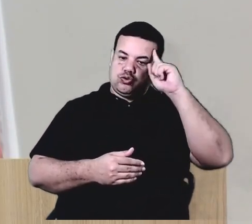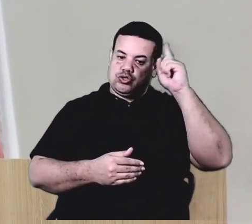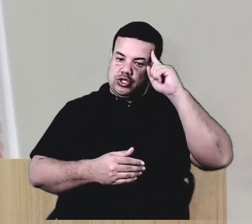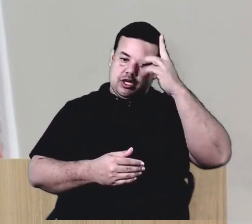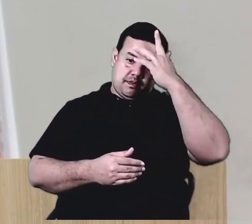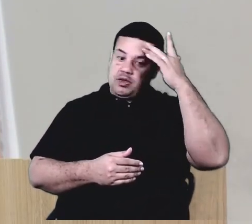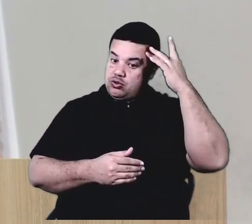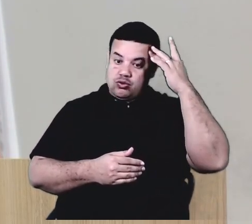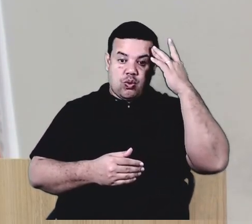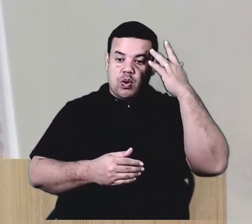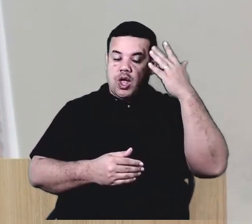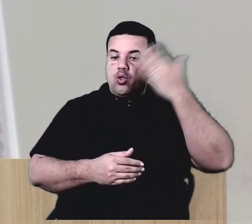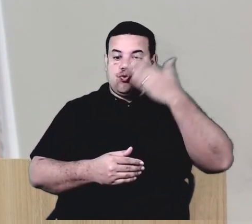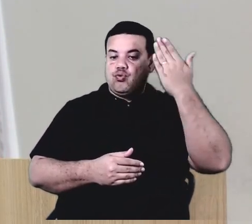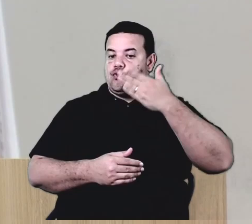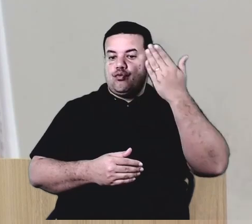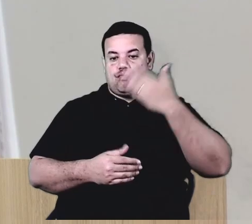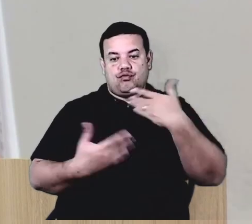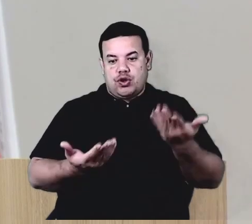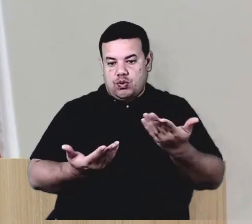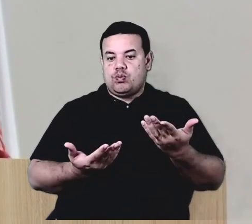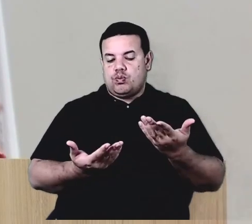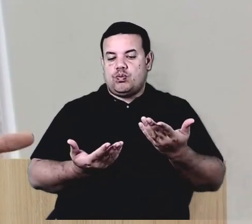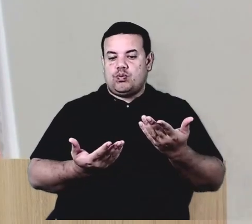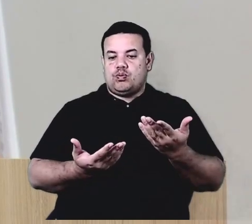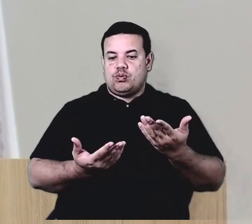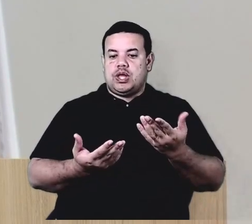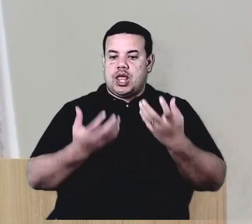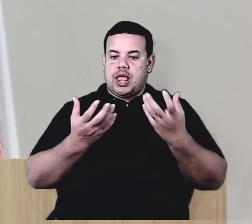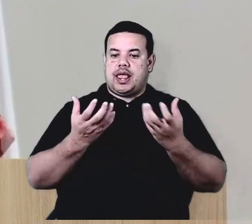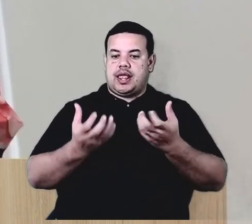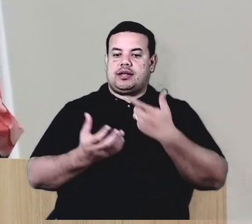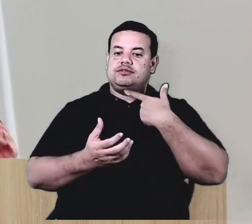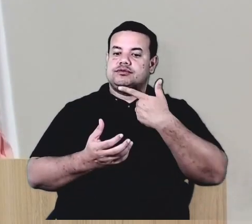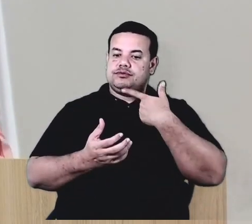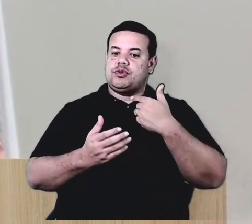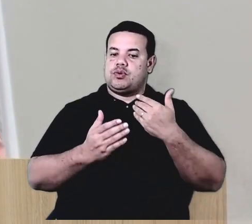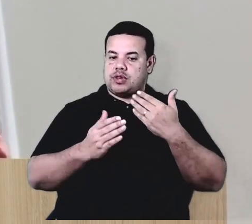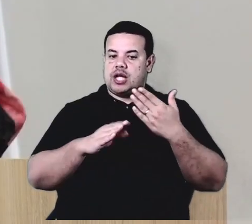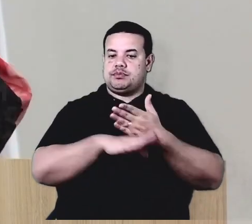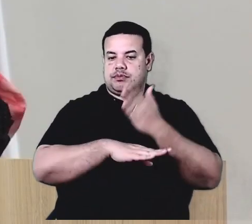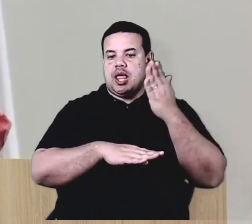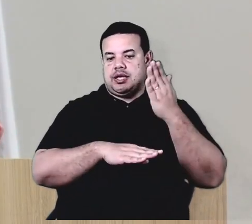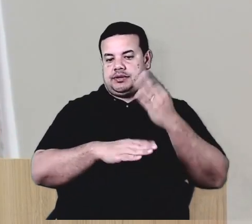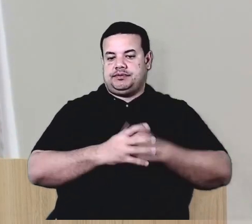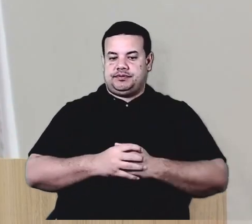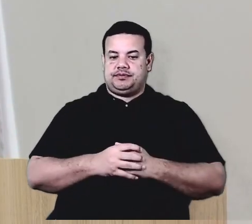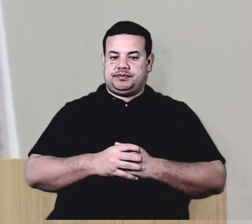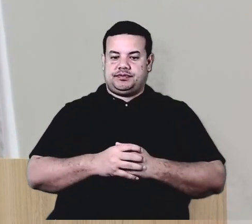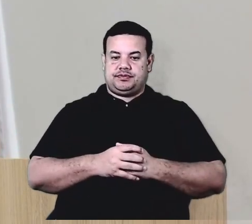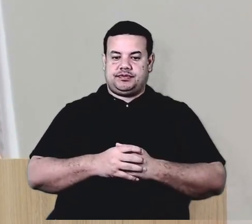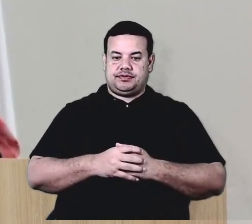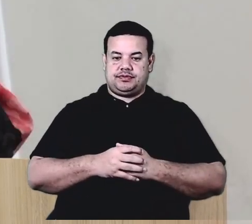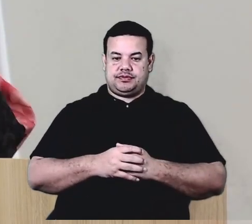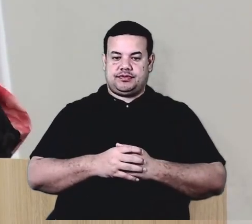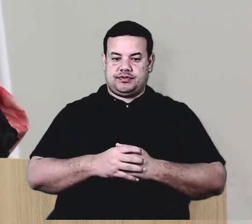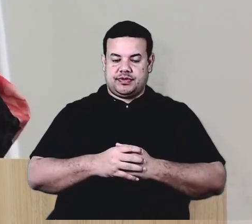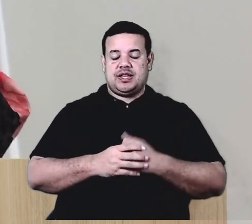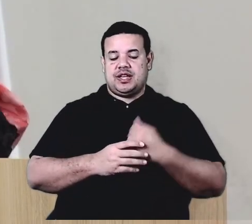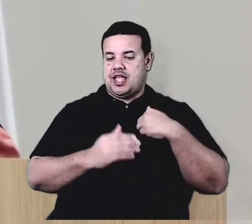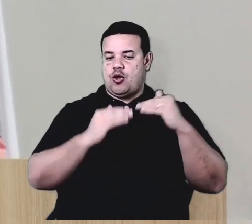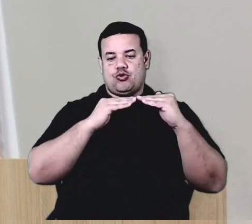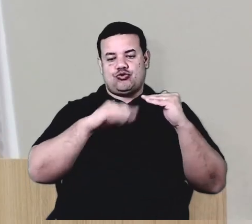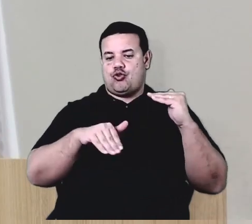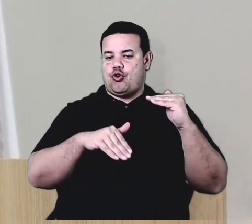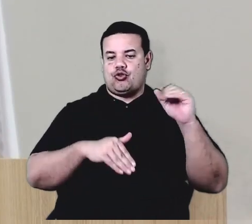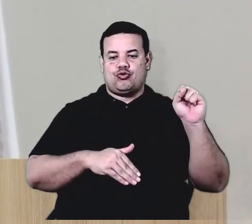viram os meus stories, não viram o meu Instagram, dos convites que eu fiz. Vou discordar do Sandrinho, quando ele disse